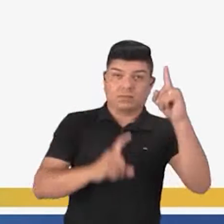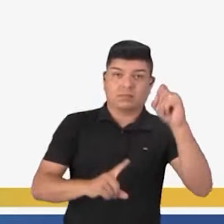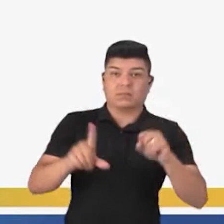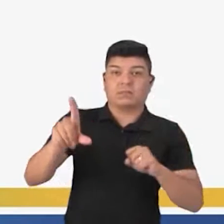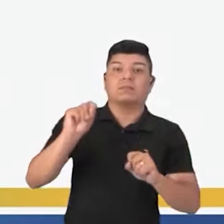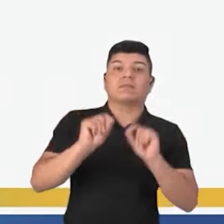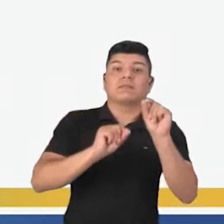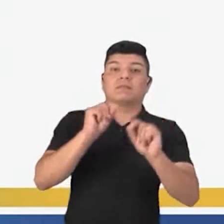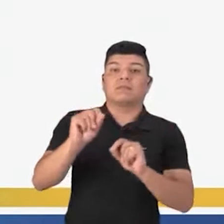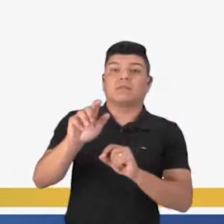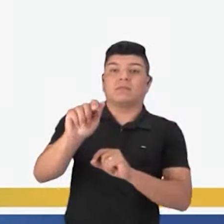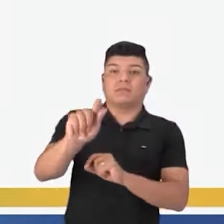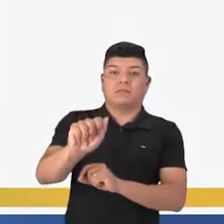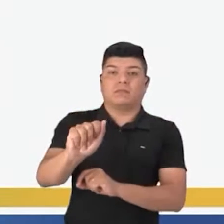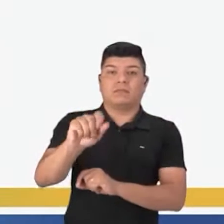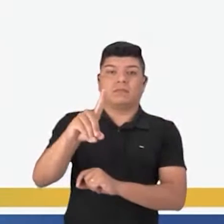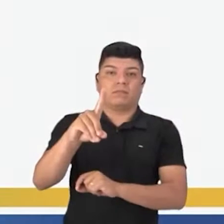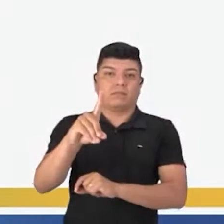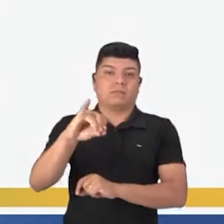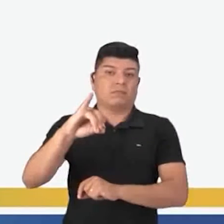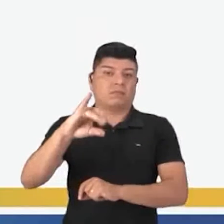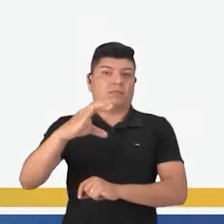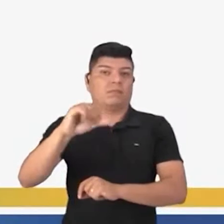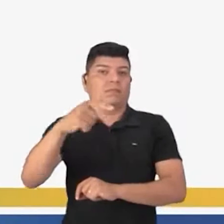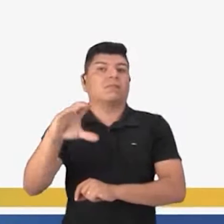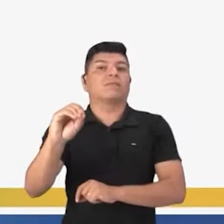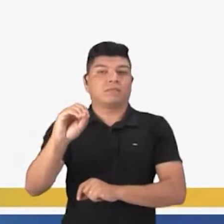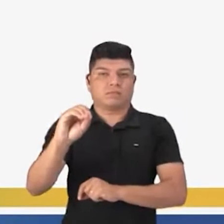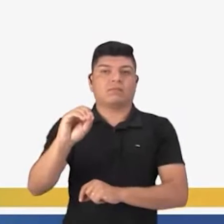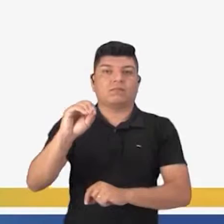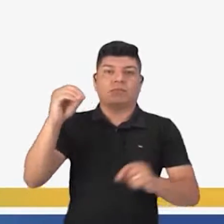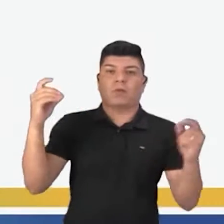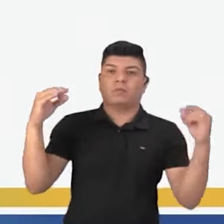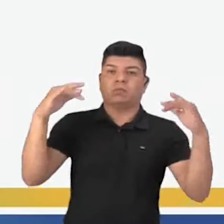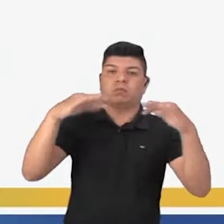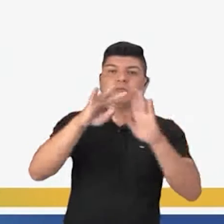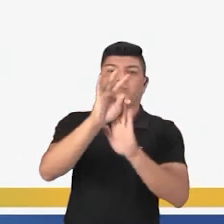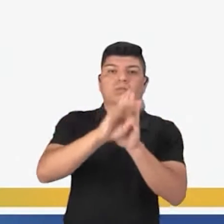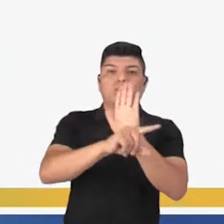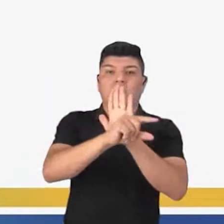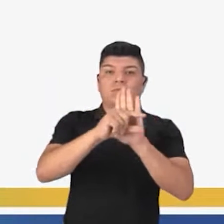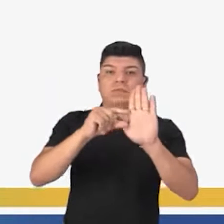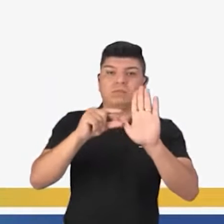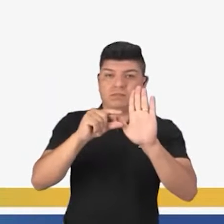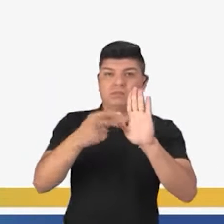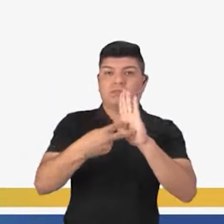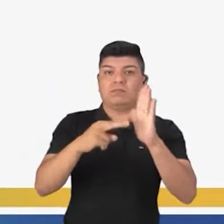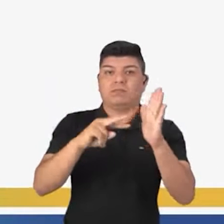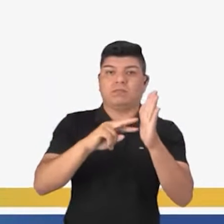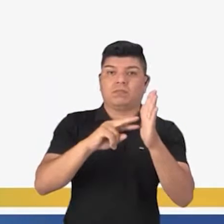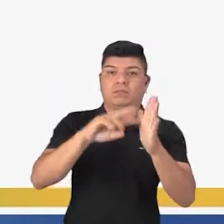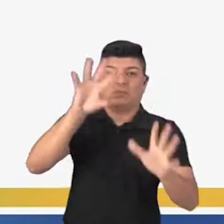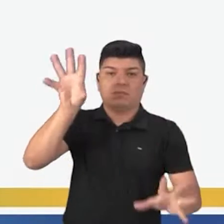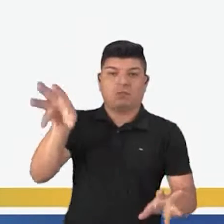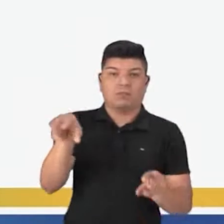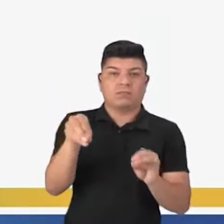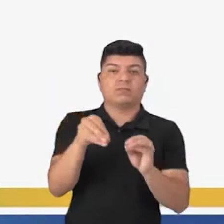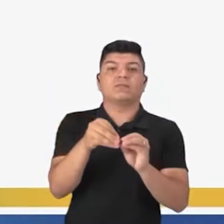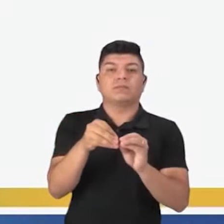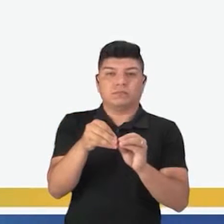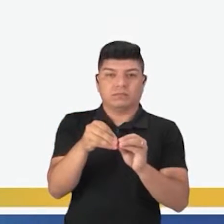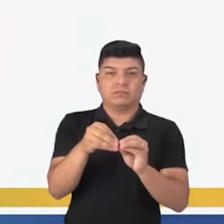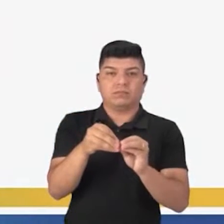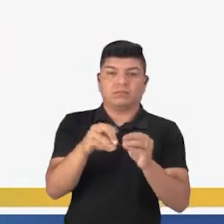Operadores de adição. São aqueles que aglutinam trechos com sentidos complementares,